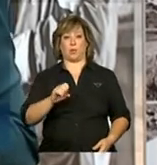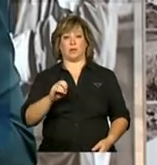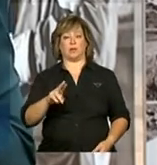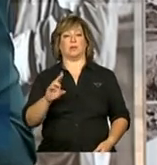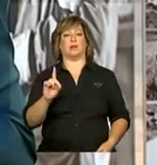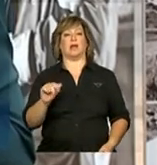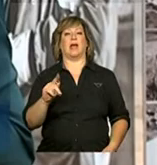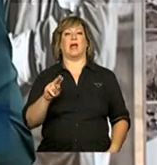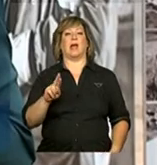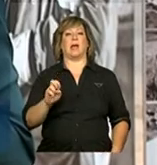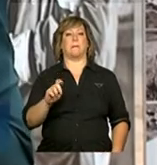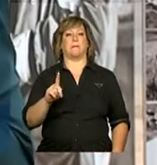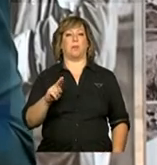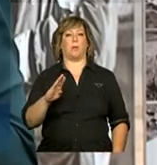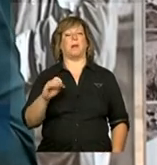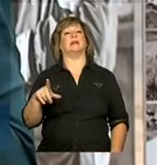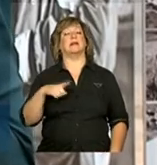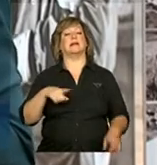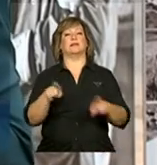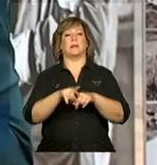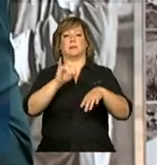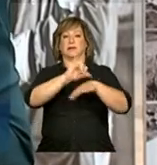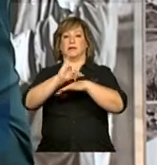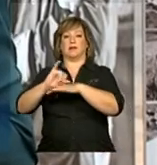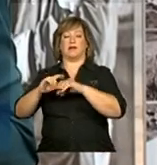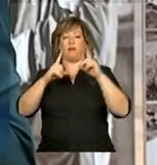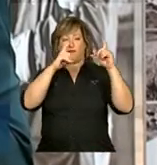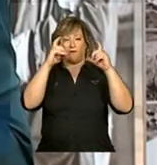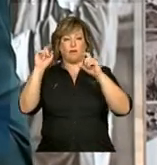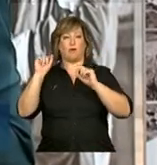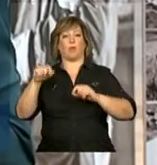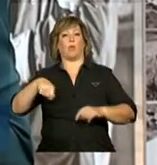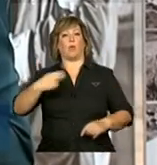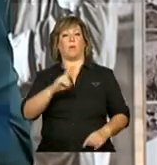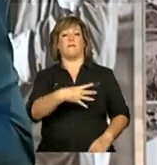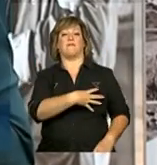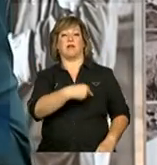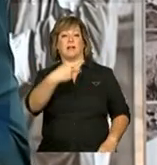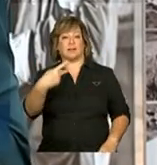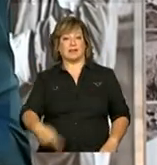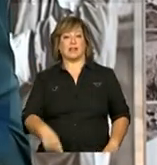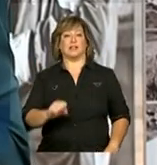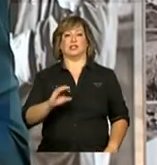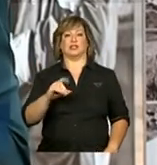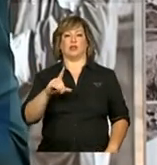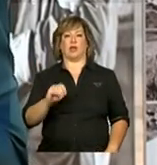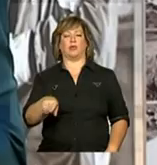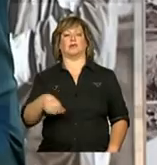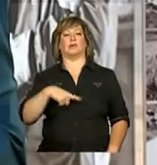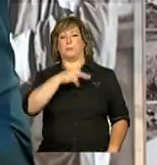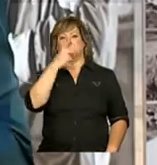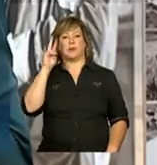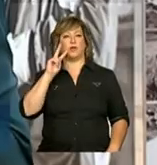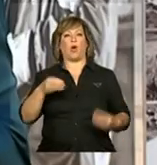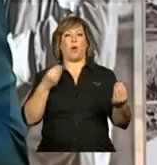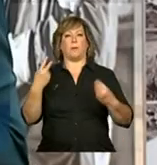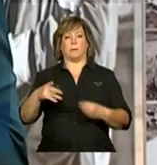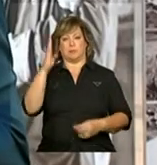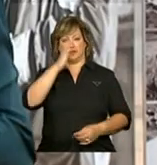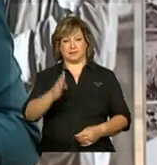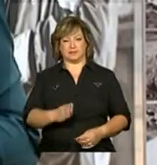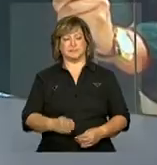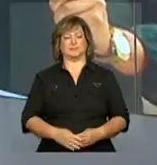tem a exposição fotográfica chamada Os Filhos deste Solo, os olhares sobre o povo brasileiro.